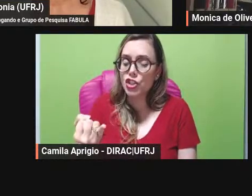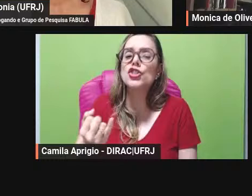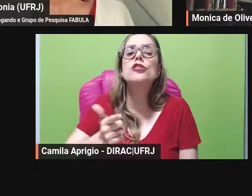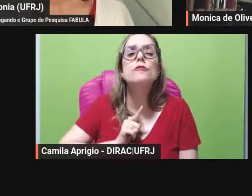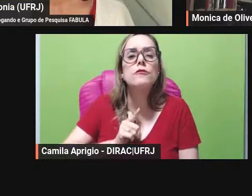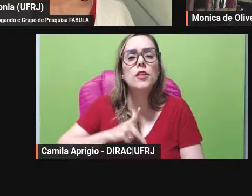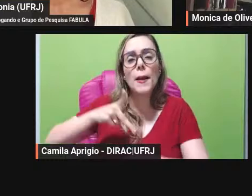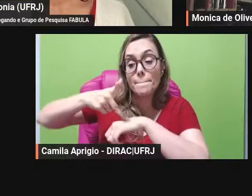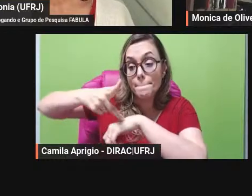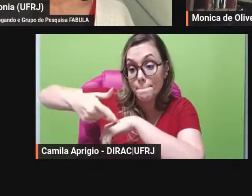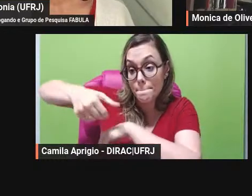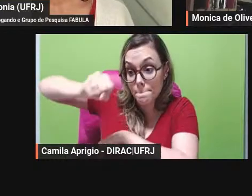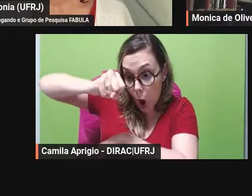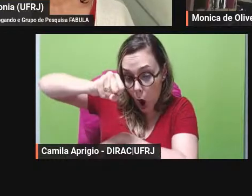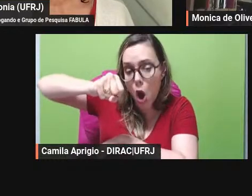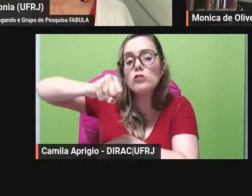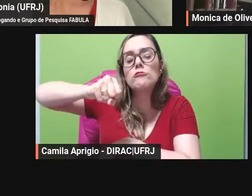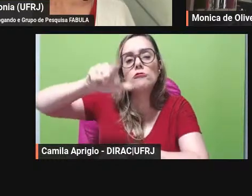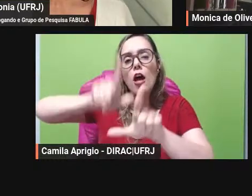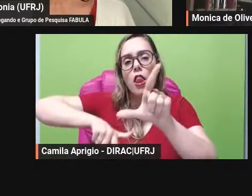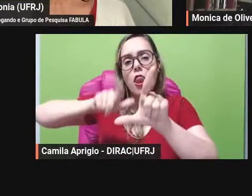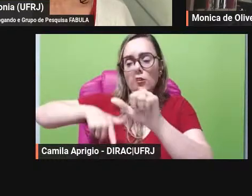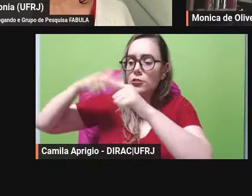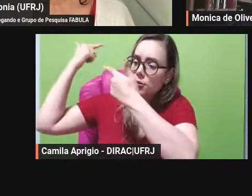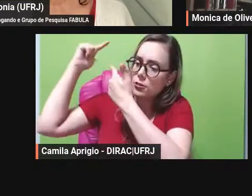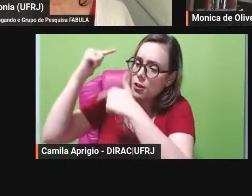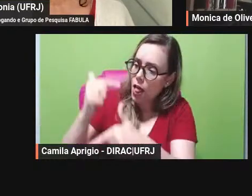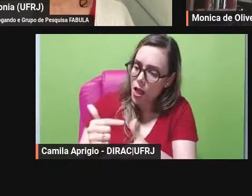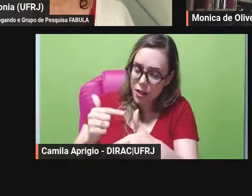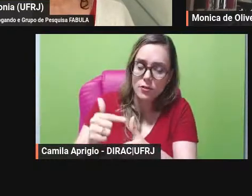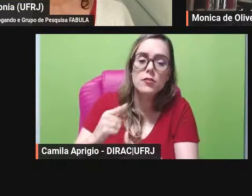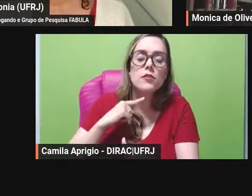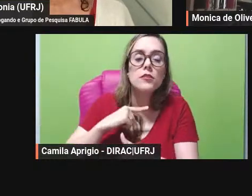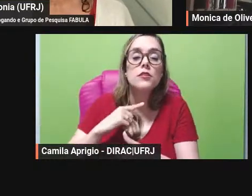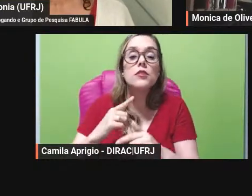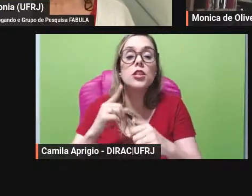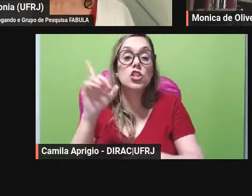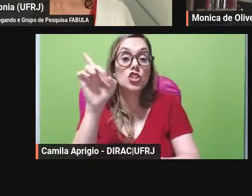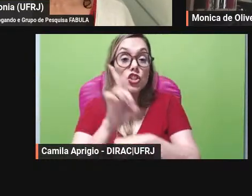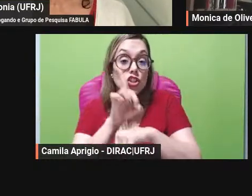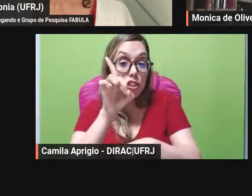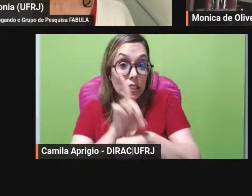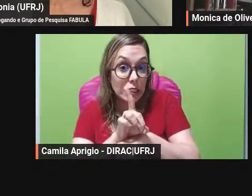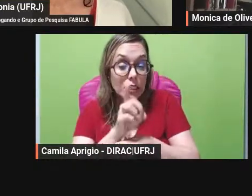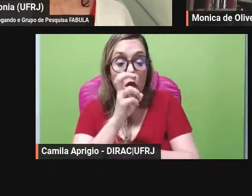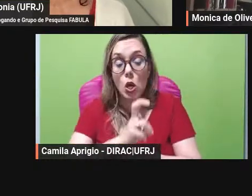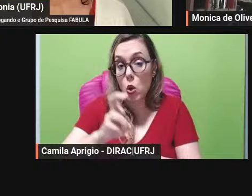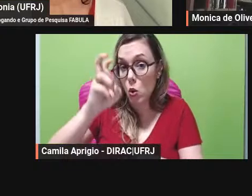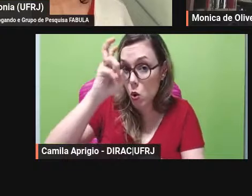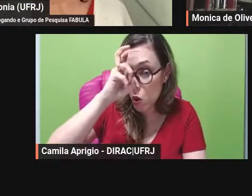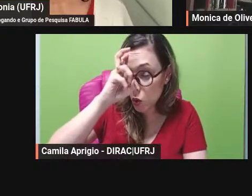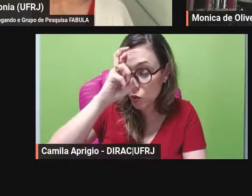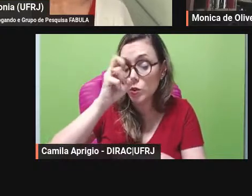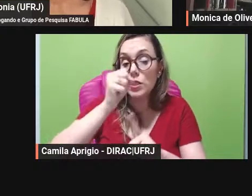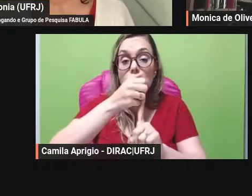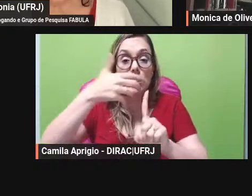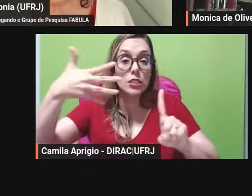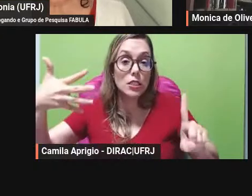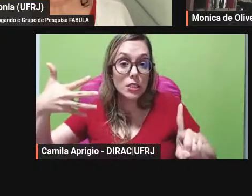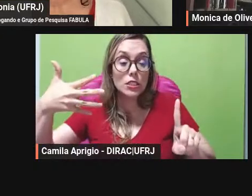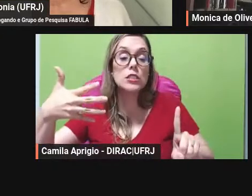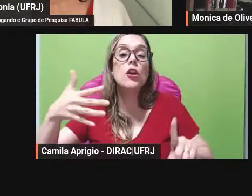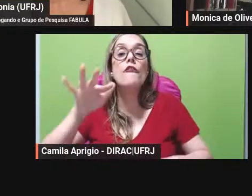-Graduação em Letras Clássicas da FRJ a Direção Adjunta de Cultura e Extensão da Faculdade de Letras da FRJ a